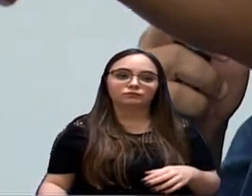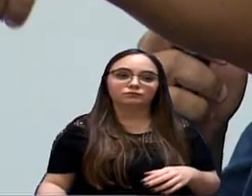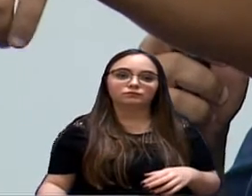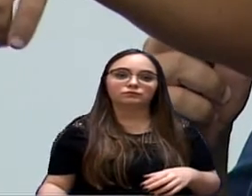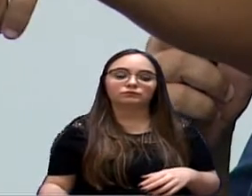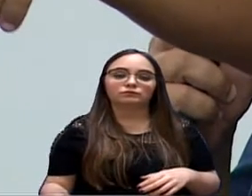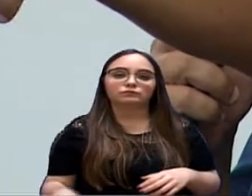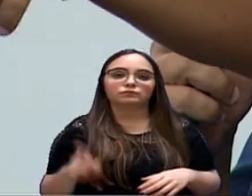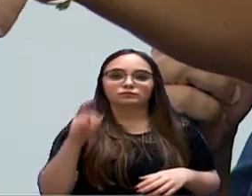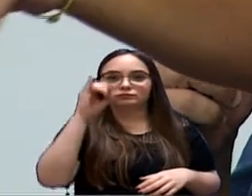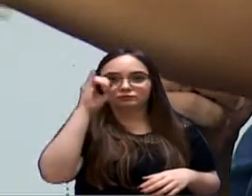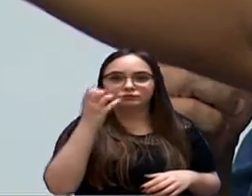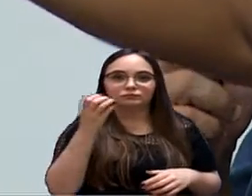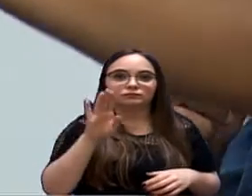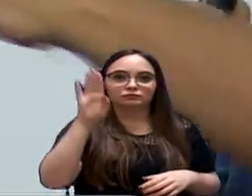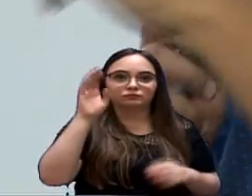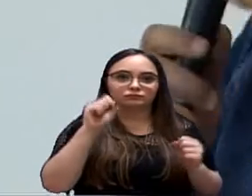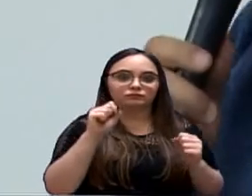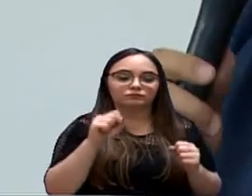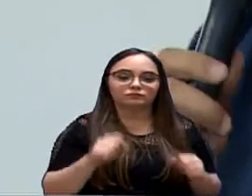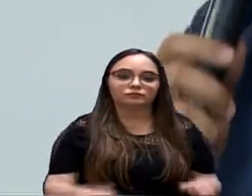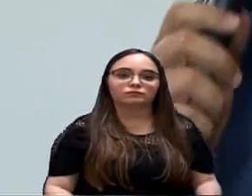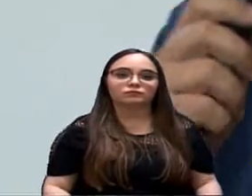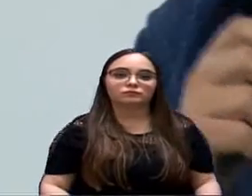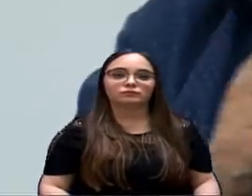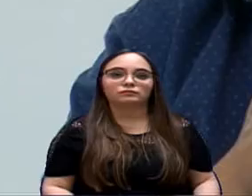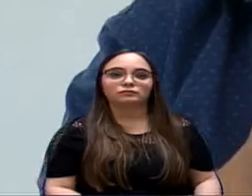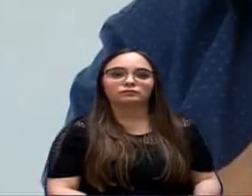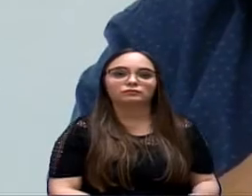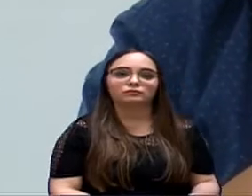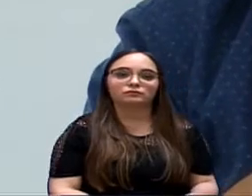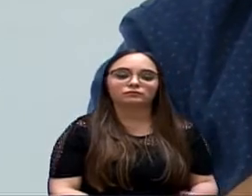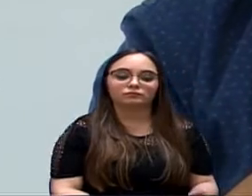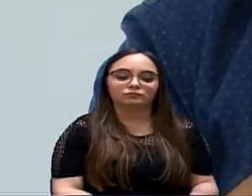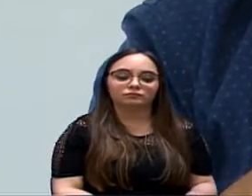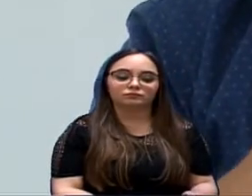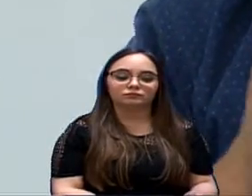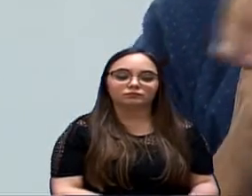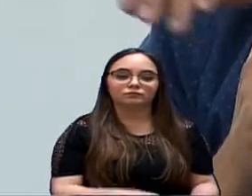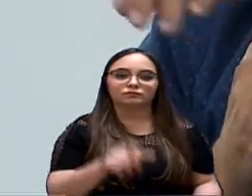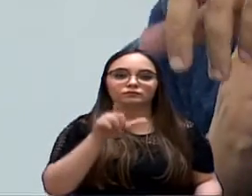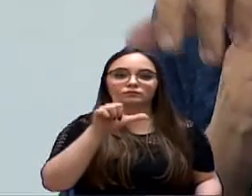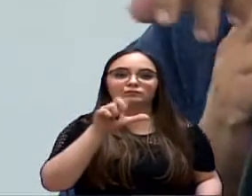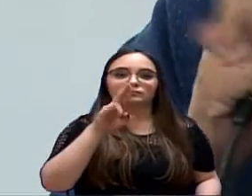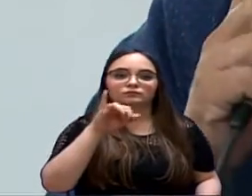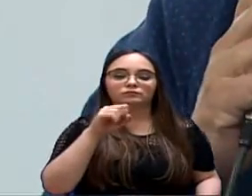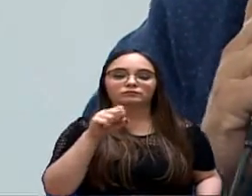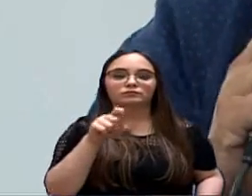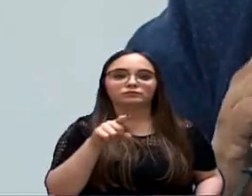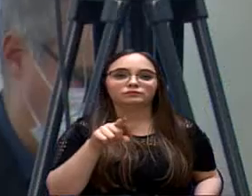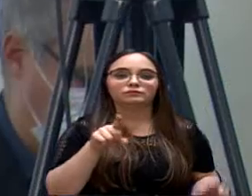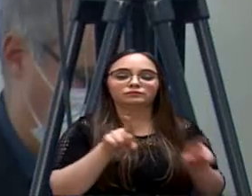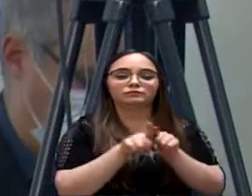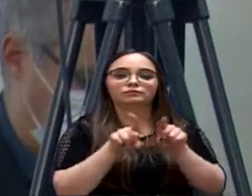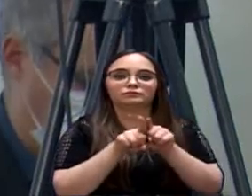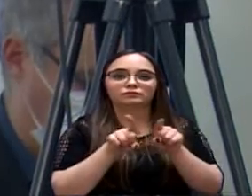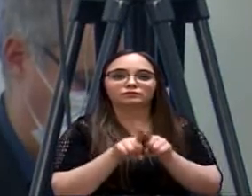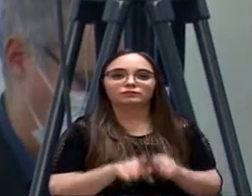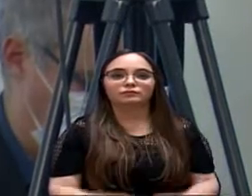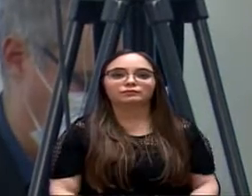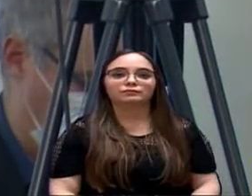tem vereador que era na parte sua? Sim. Eu vou encerrar a minha vereador Luiz Sancho também. vou encerrar a minha parte. Vereador Cícero.